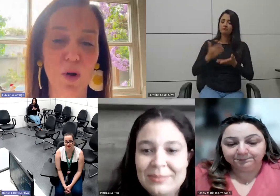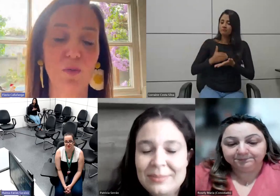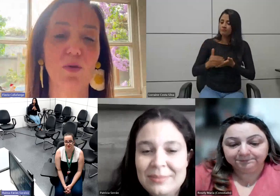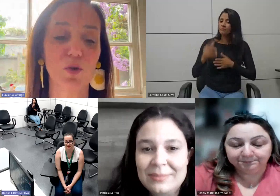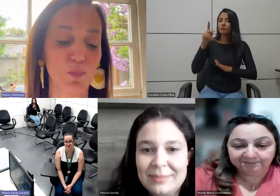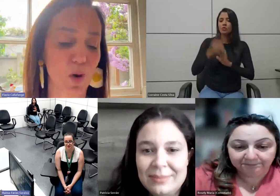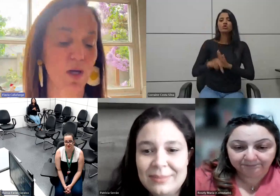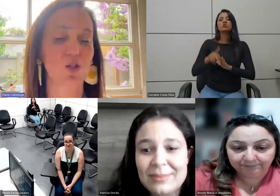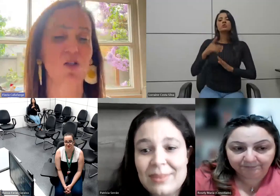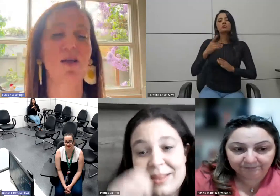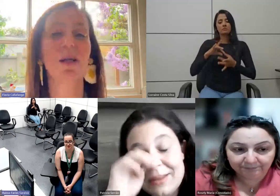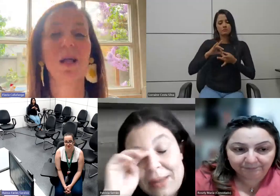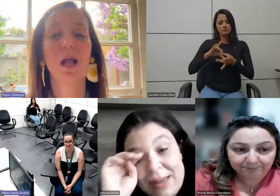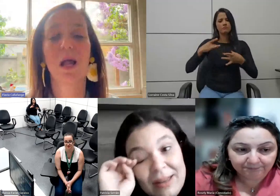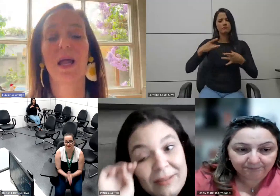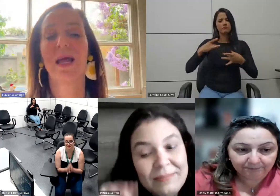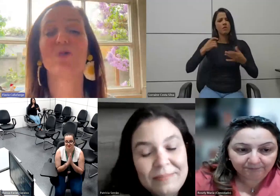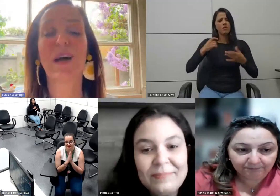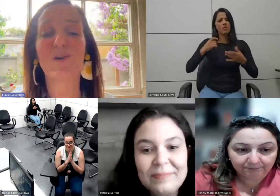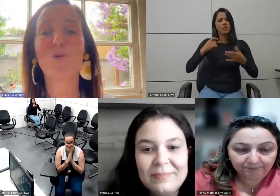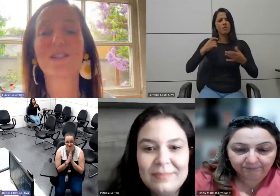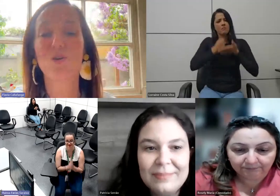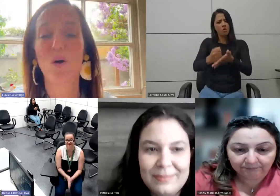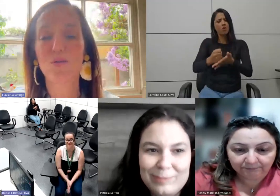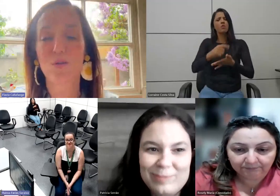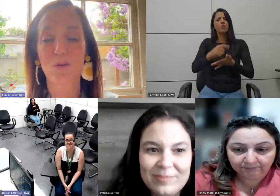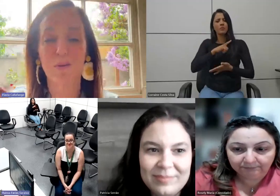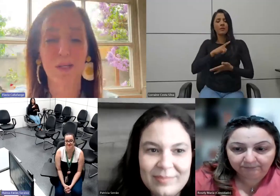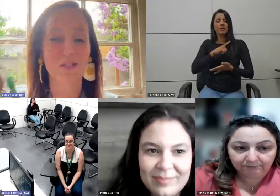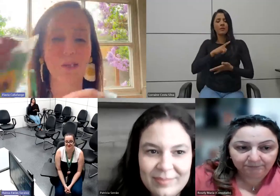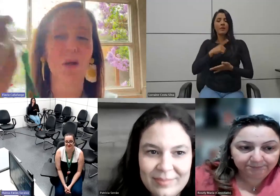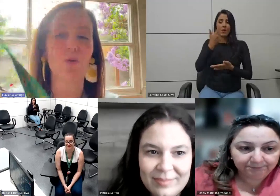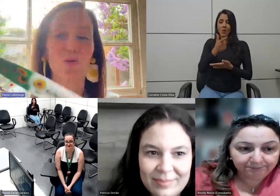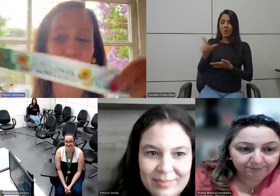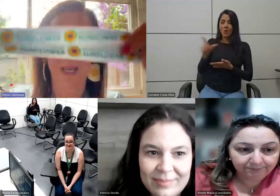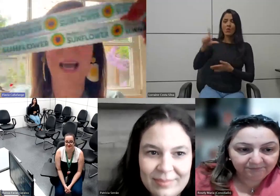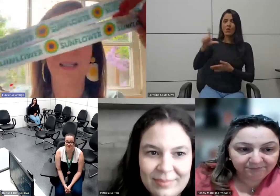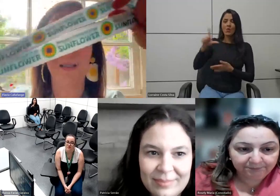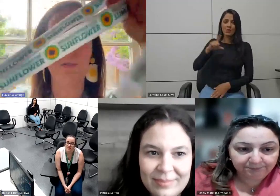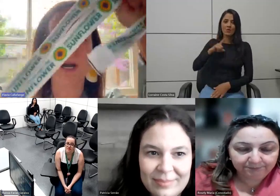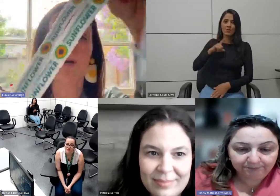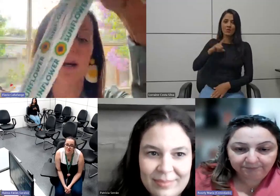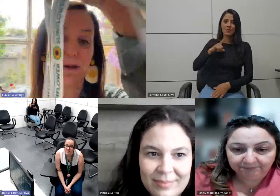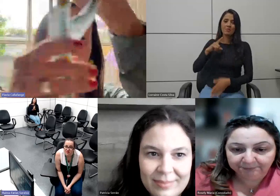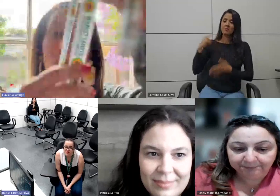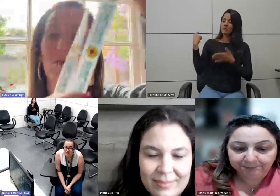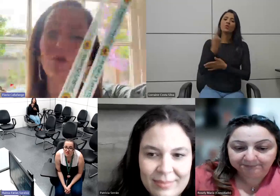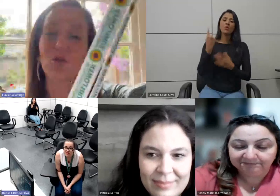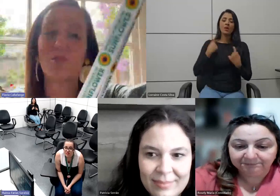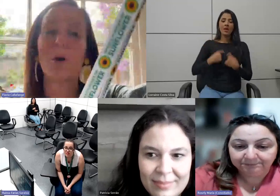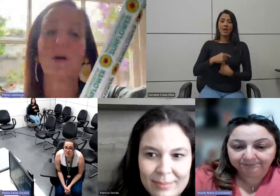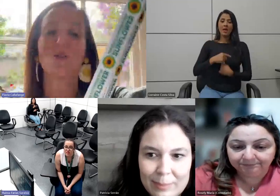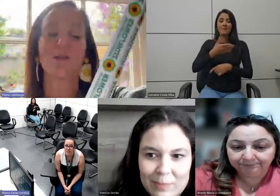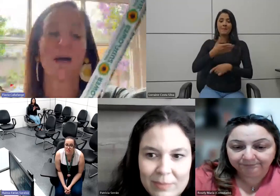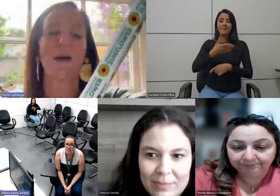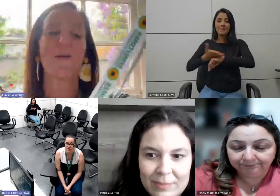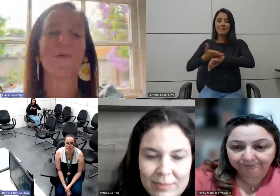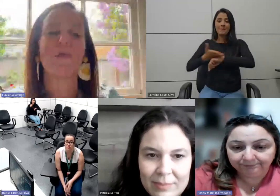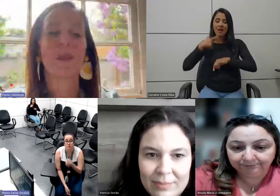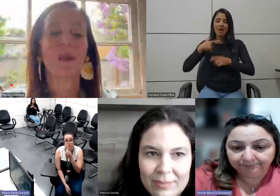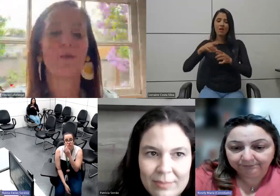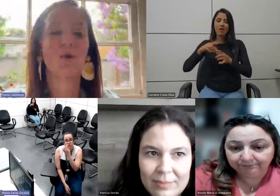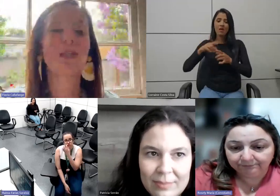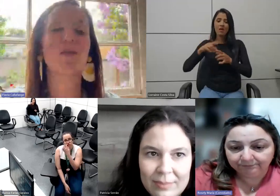com o meu apoio meu suporte eu estava com esse outro que perguntou o era esse branco esse branco é meu suporte